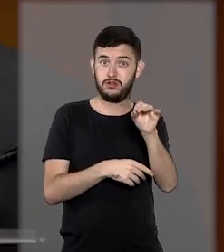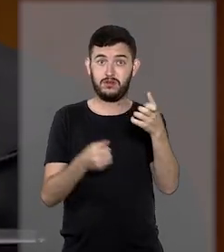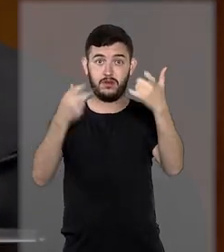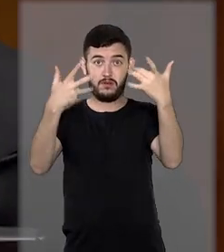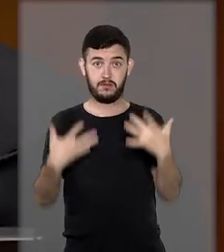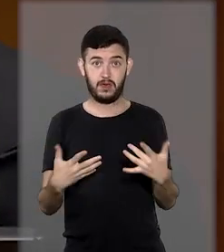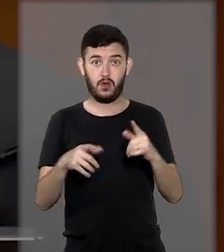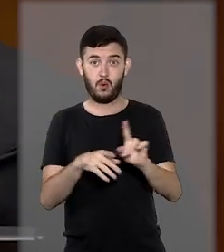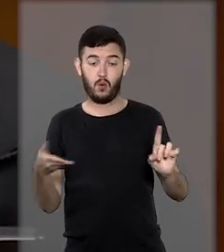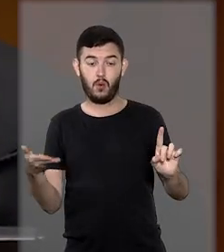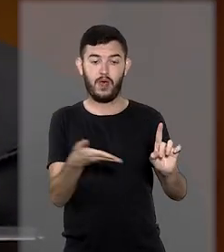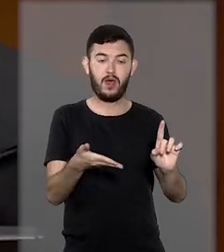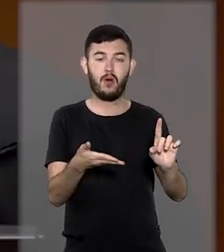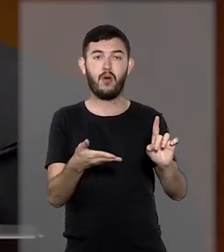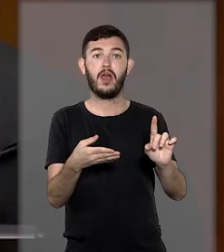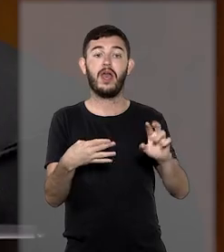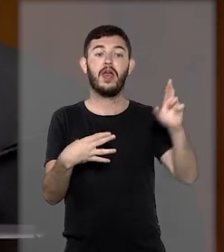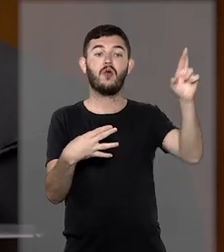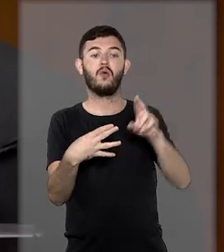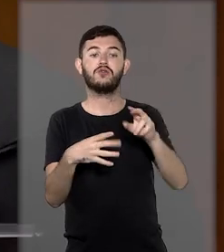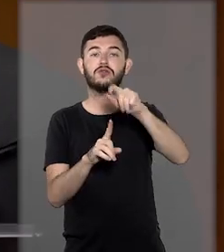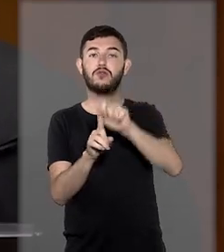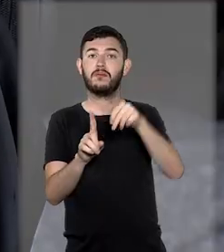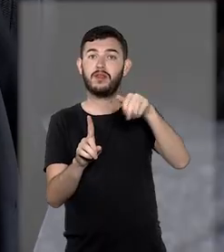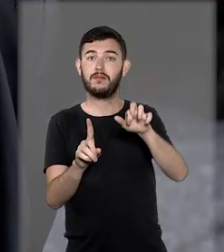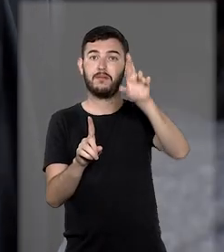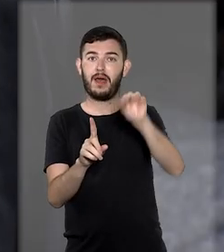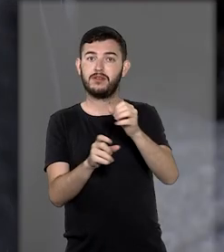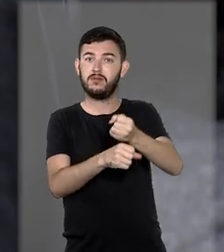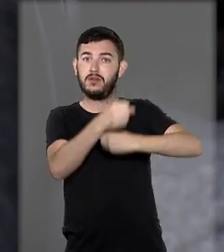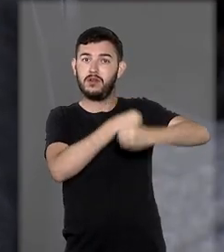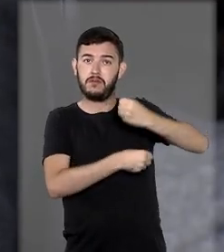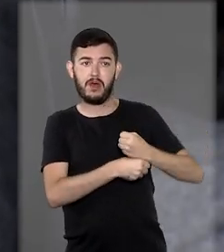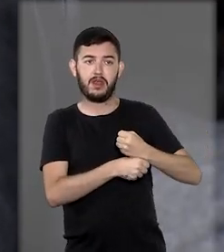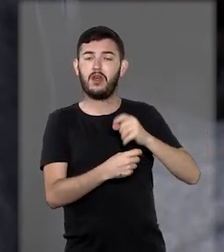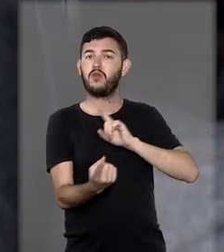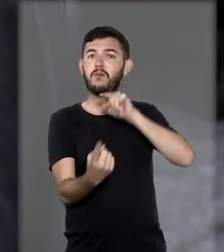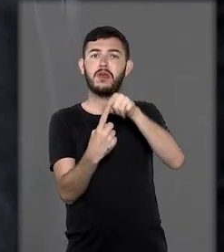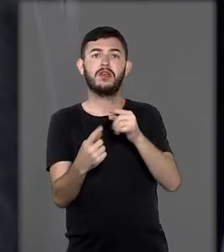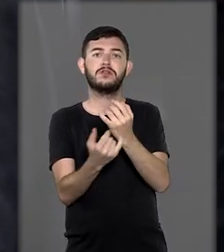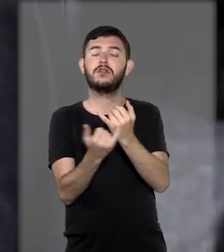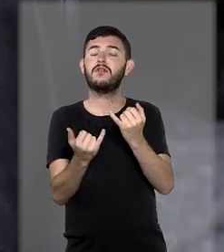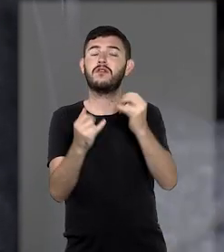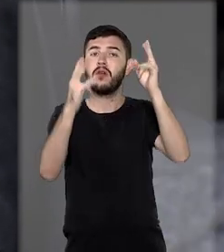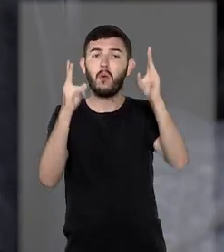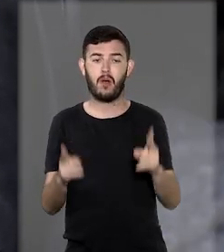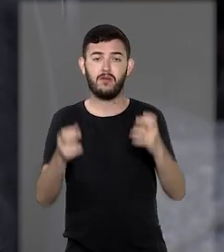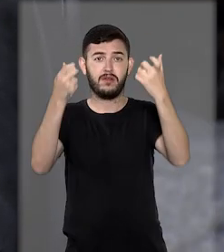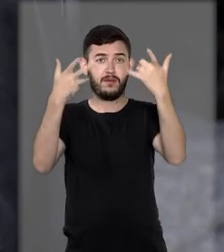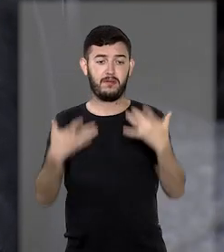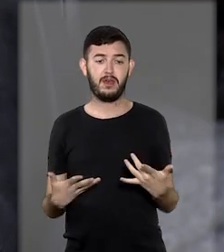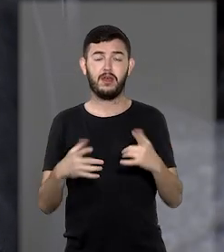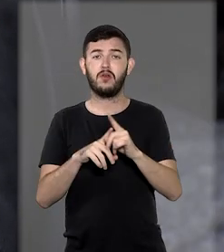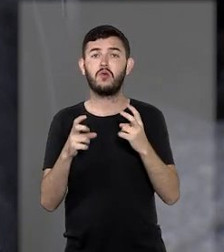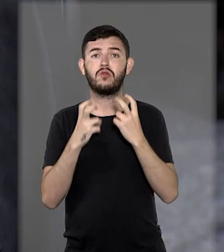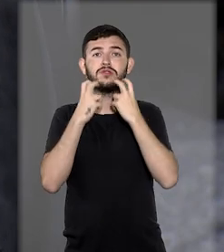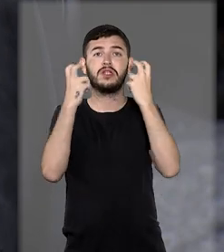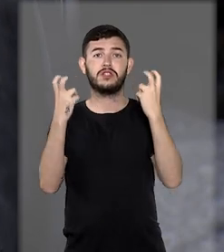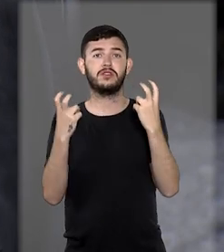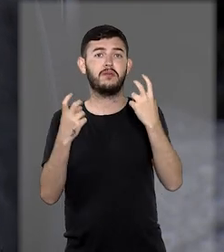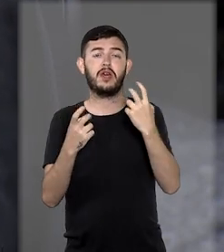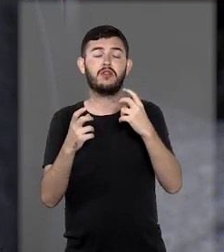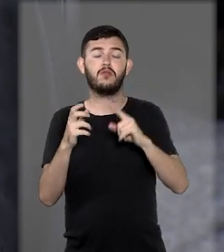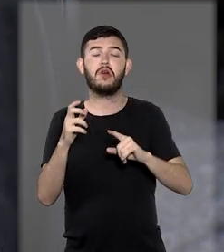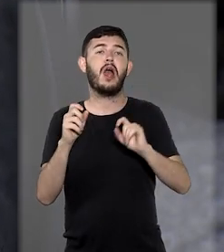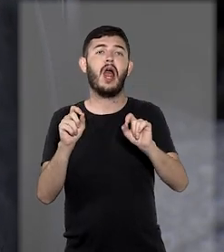havia interposto o recurso em março do ano passado, com o mesmo objetivo, alegando constrangimento ilegal por deficiência